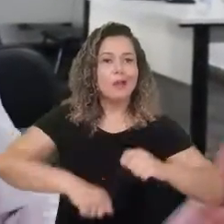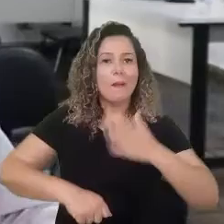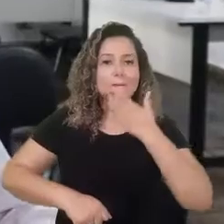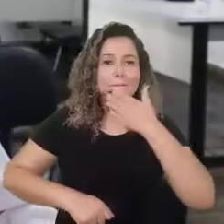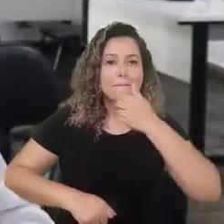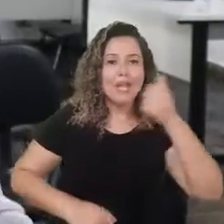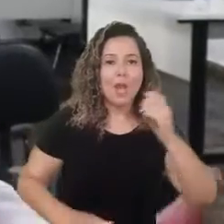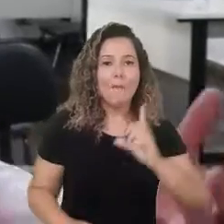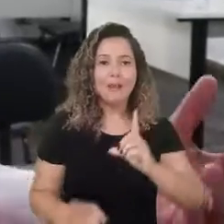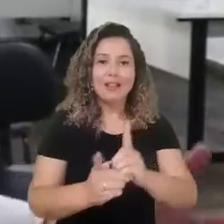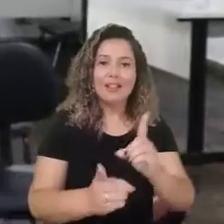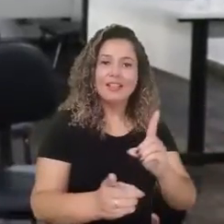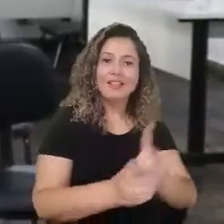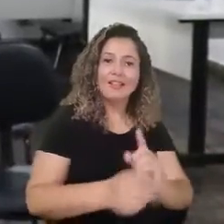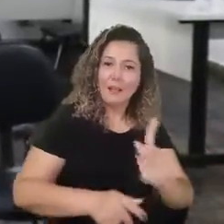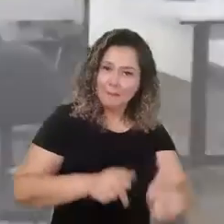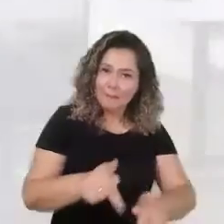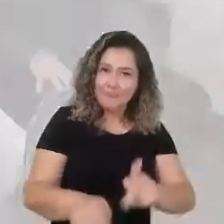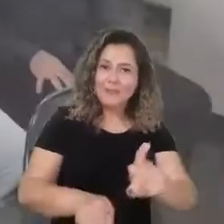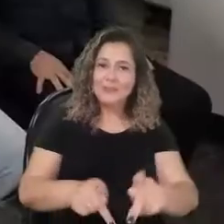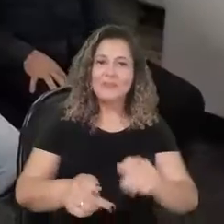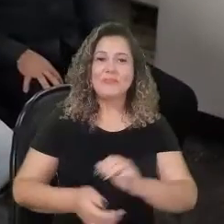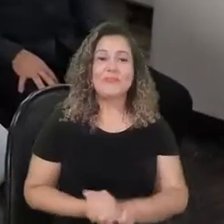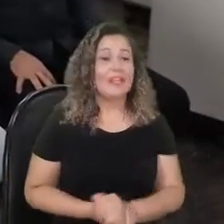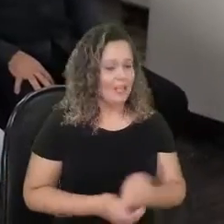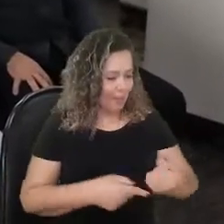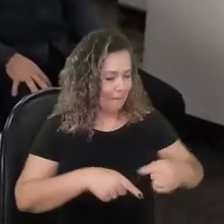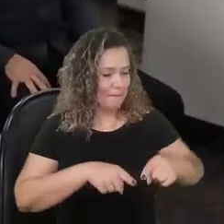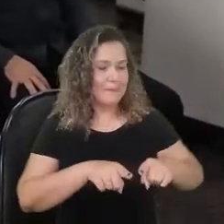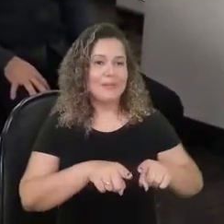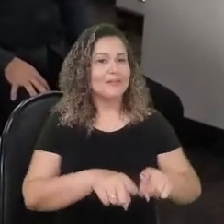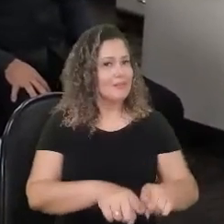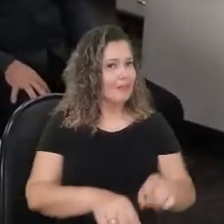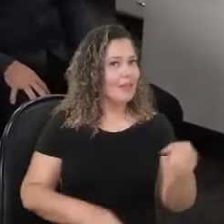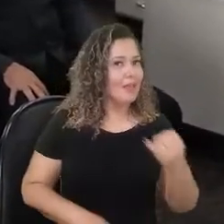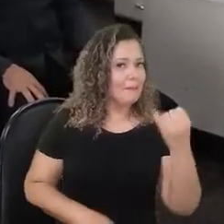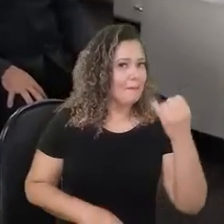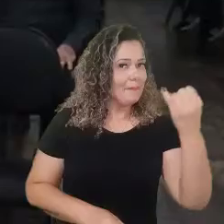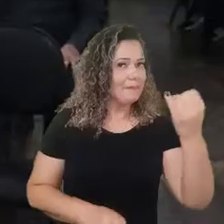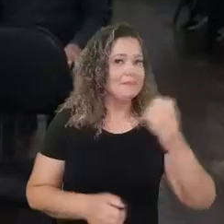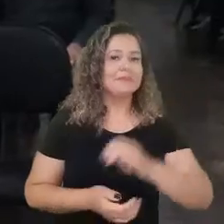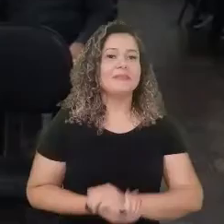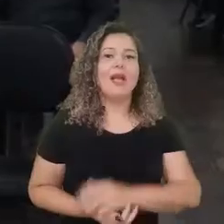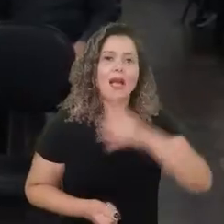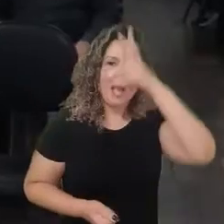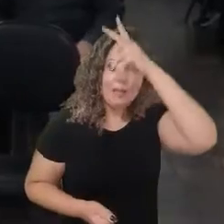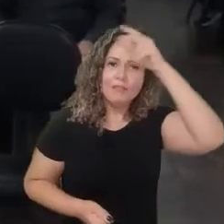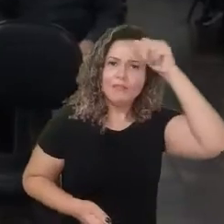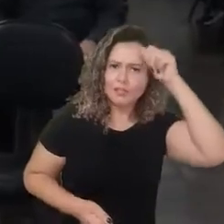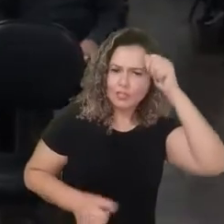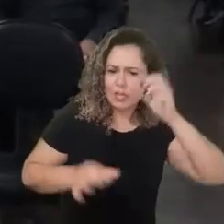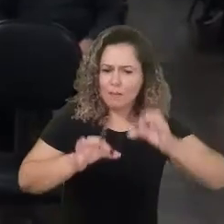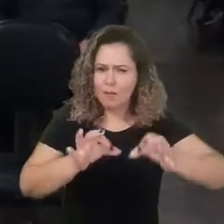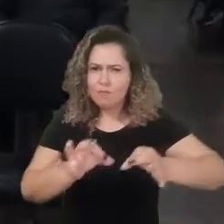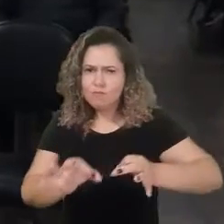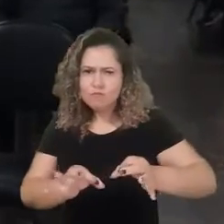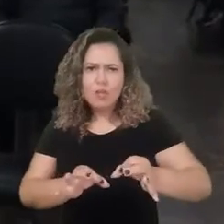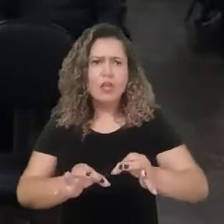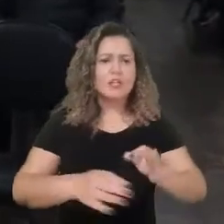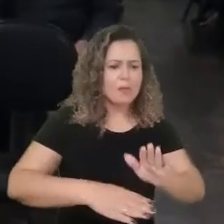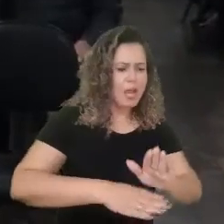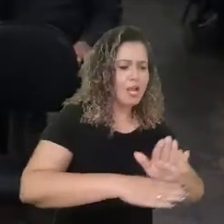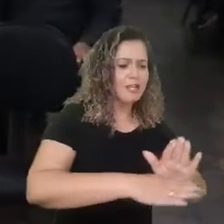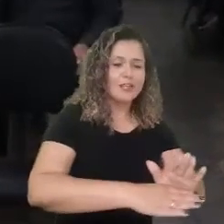serviço. Quem vai sair ganhando é a população. A parceria é uma via de mão dupla. O poder público reforça sua